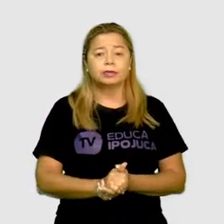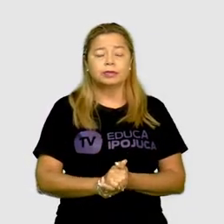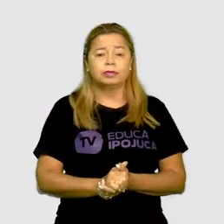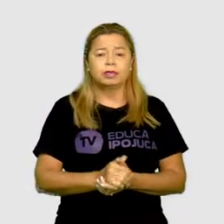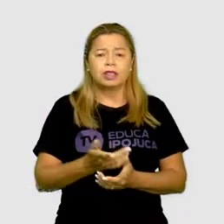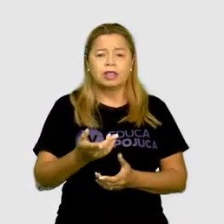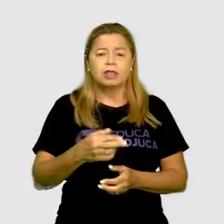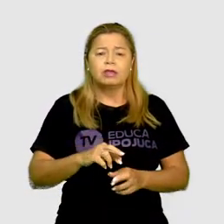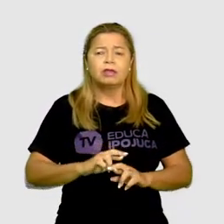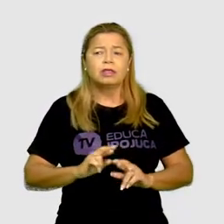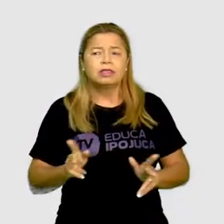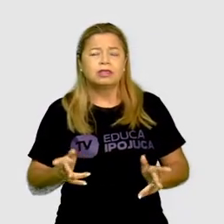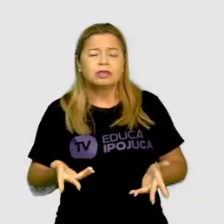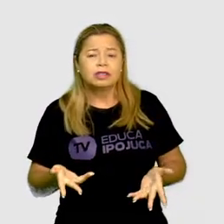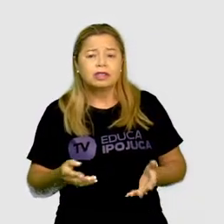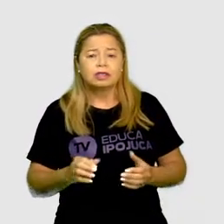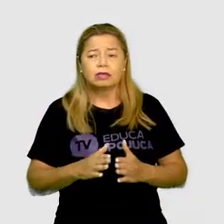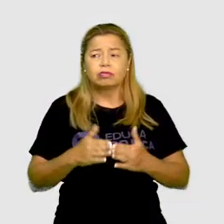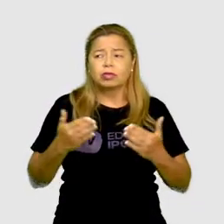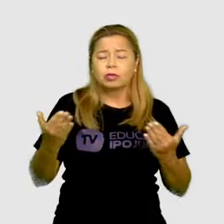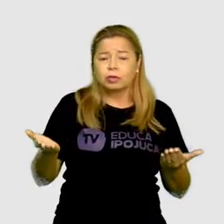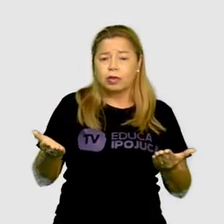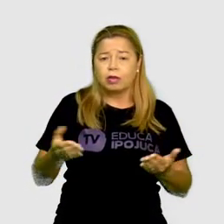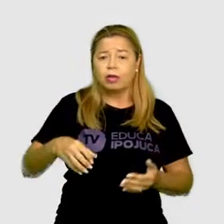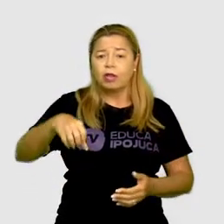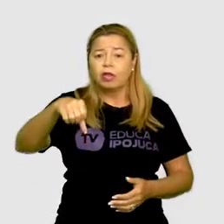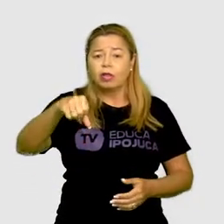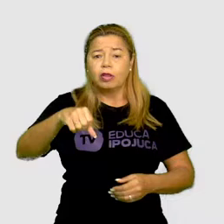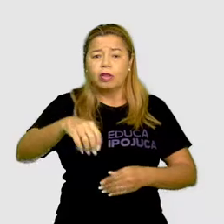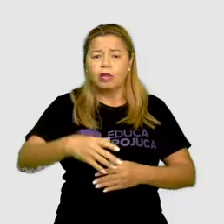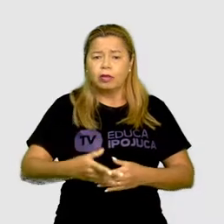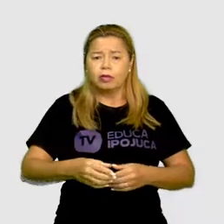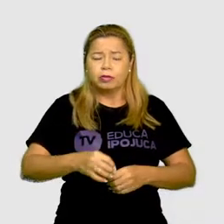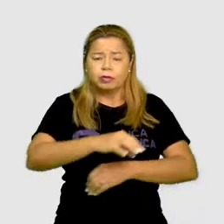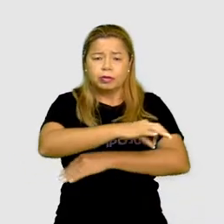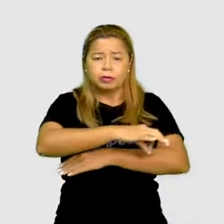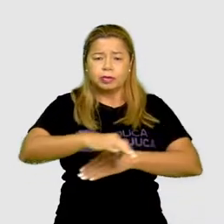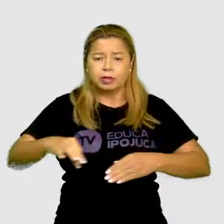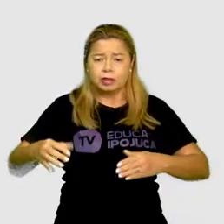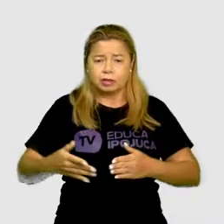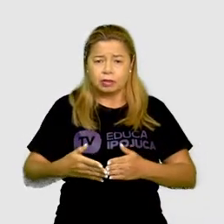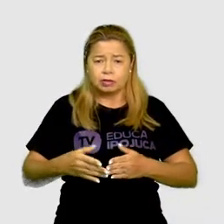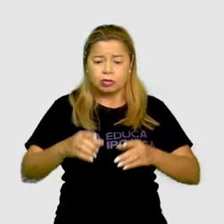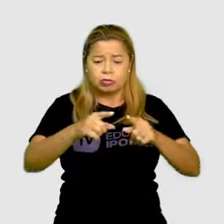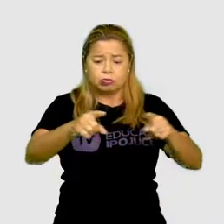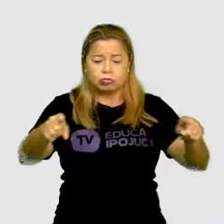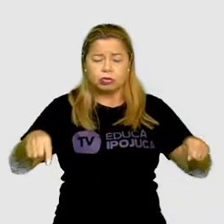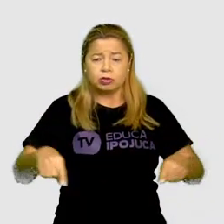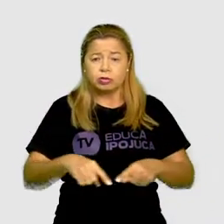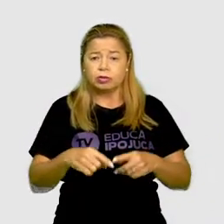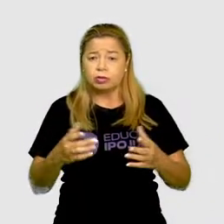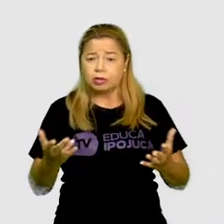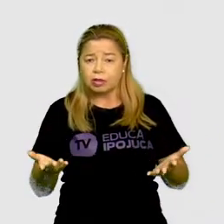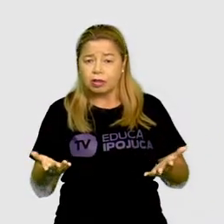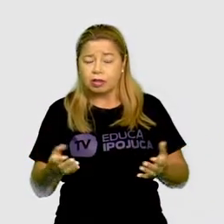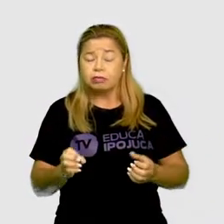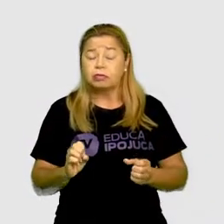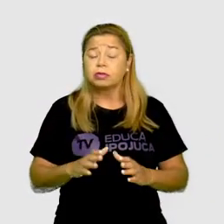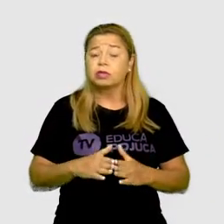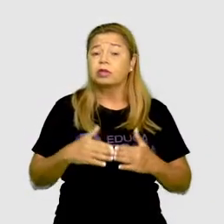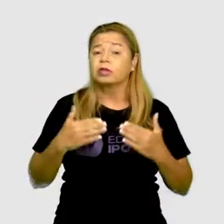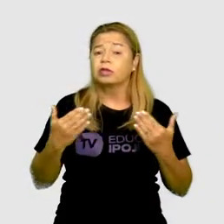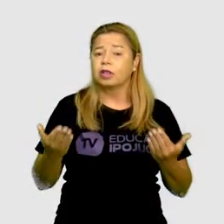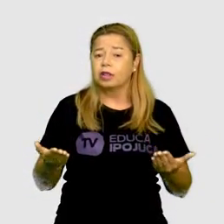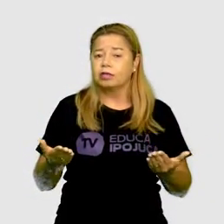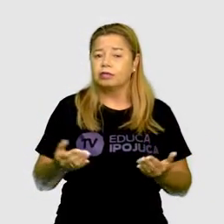metros 9 anos, 9 quilogramas ou 9 hectares? Se você respondeu